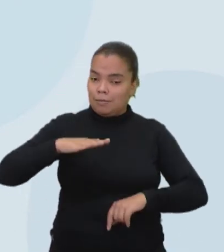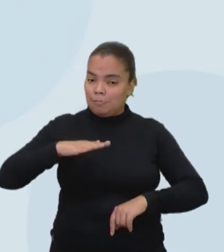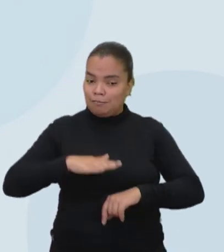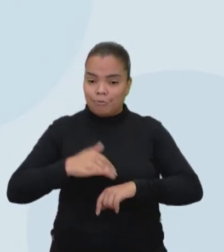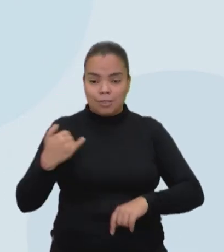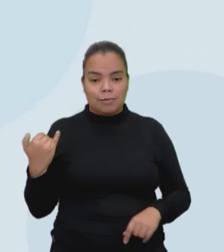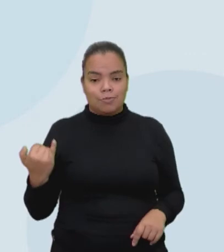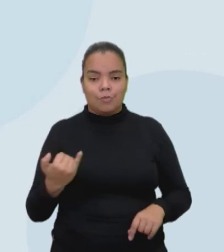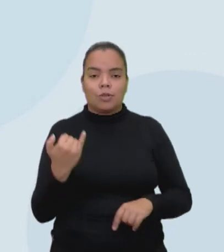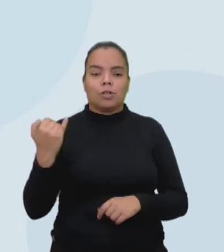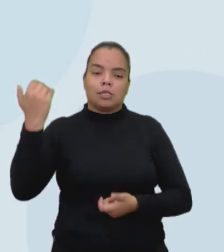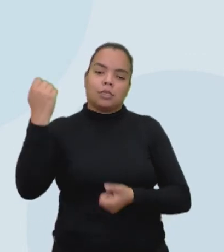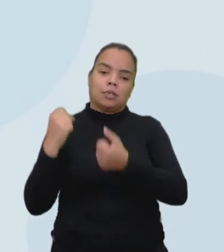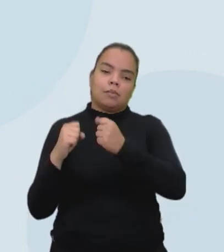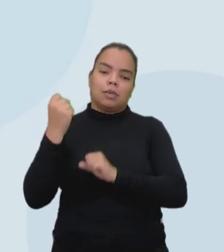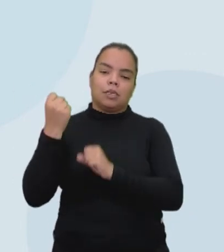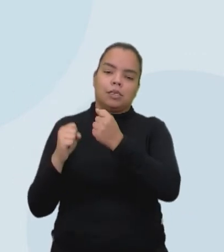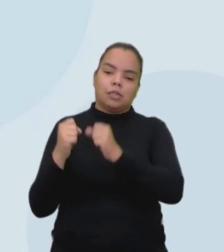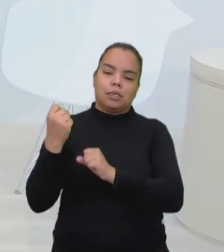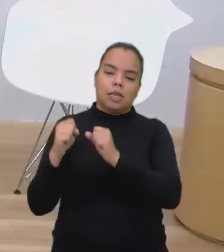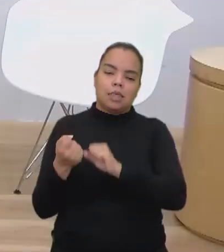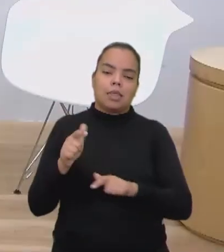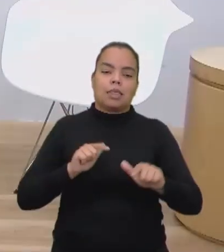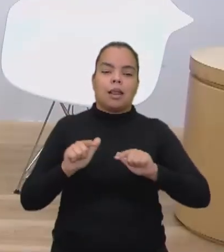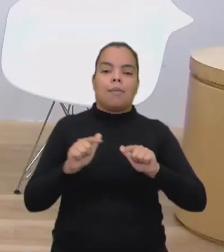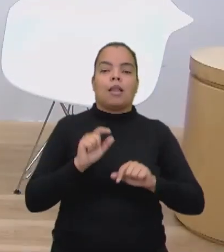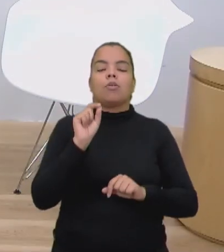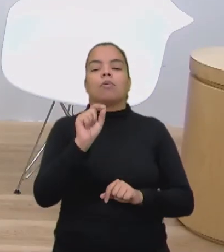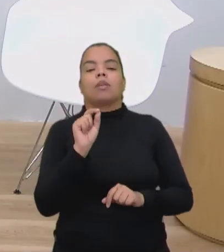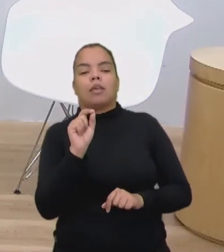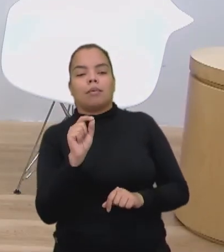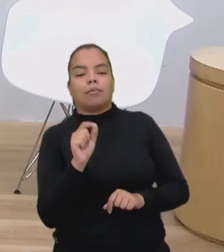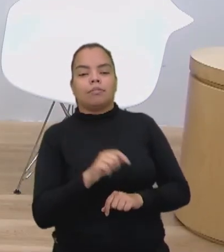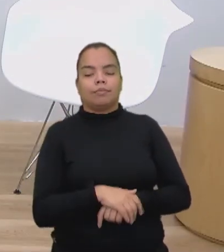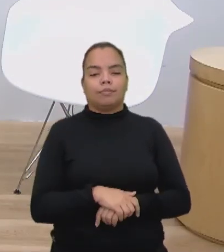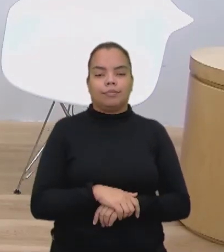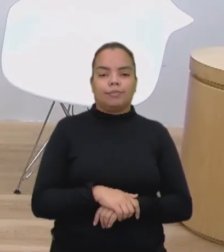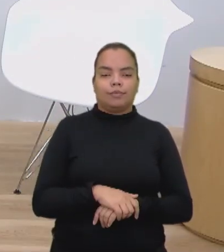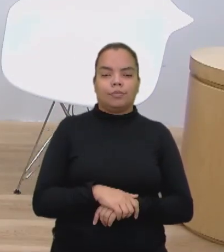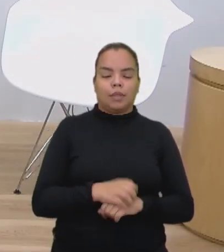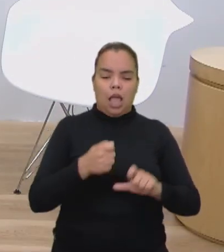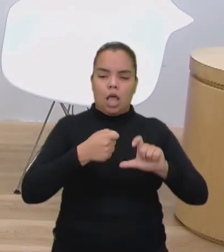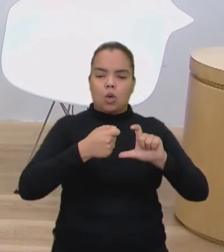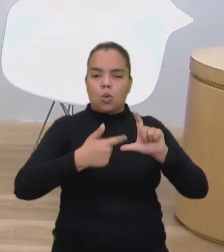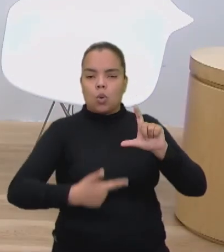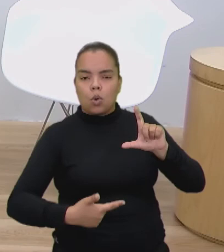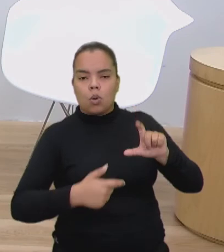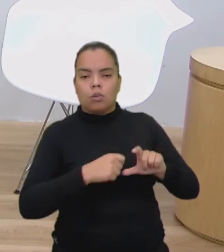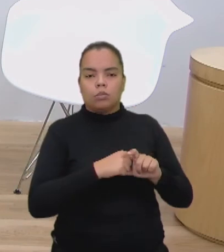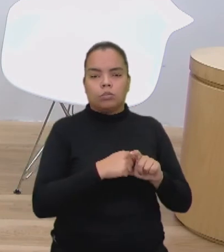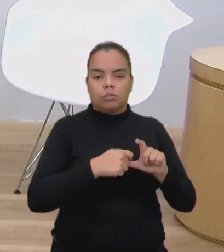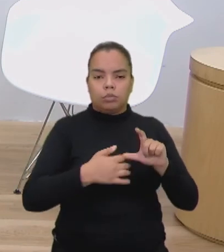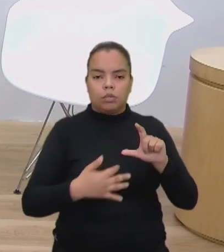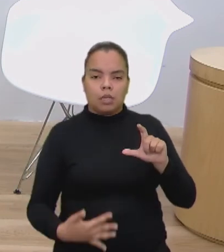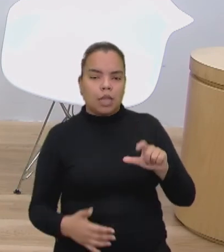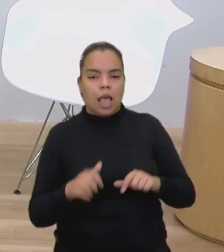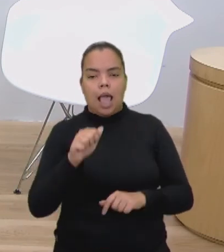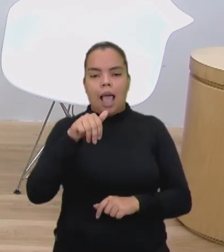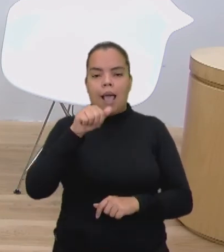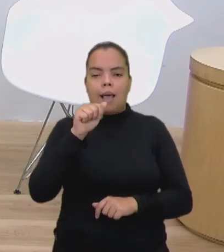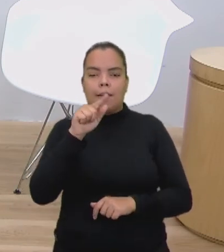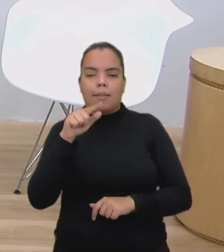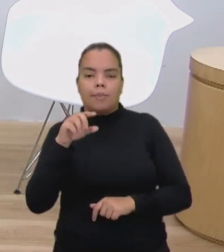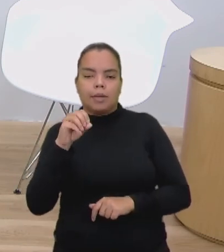trabalham com isso. Pensa na Microsoft, pensa na Google, pensa na Amazon, pensa na